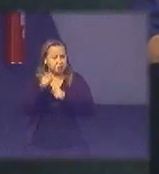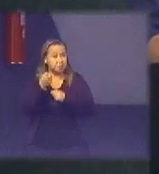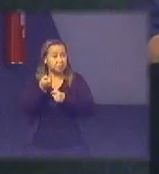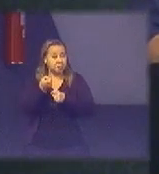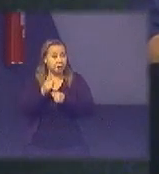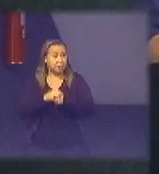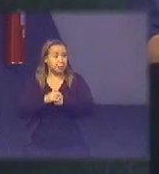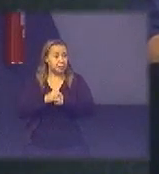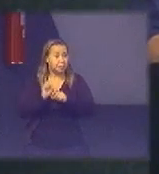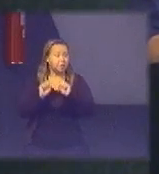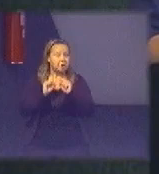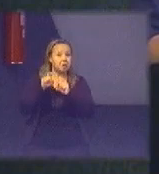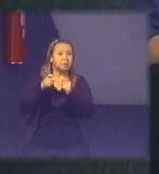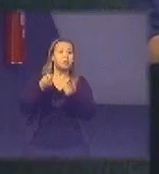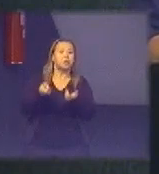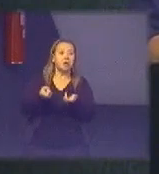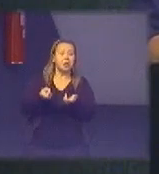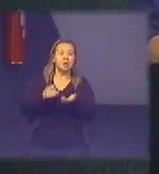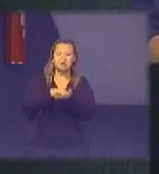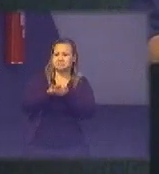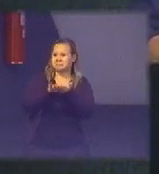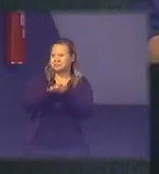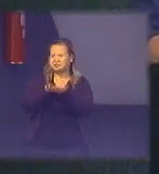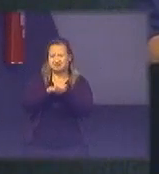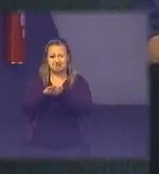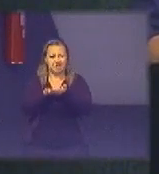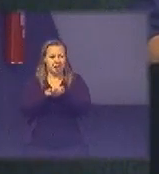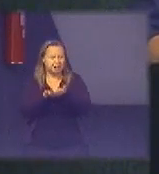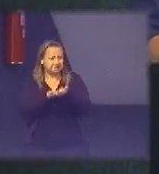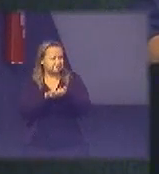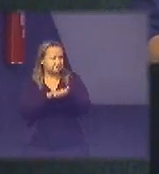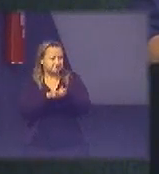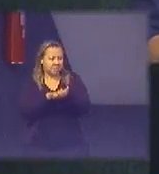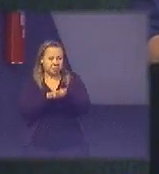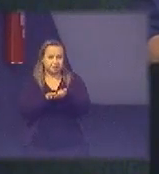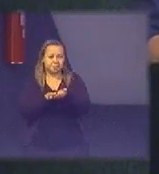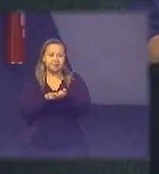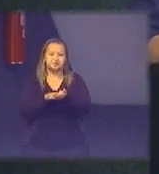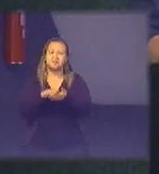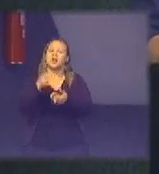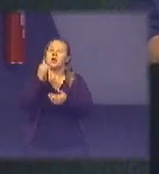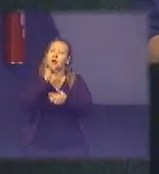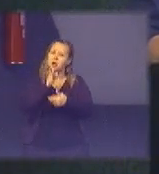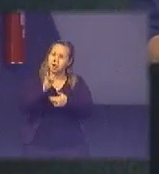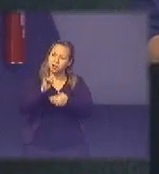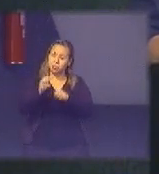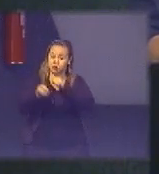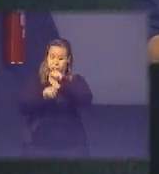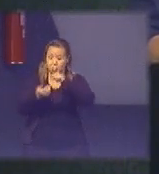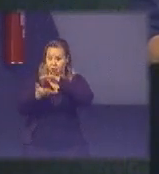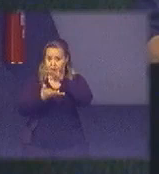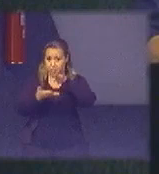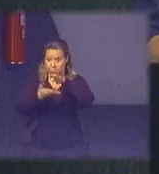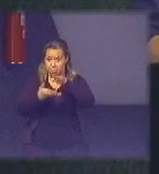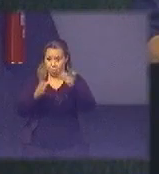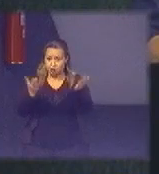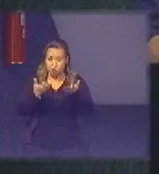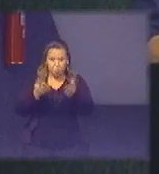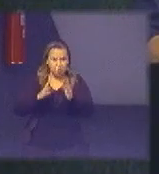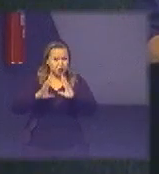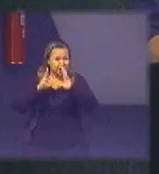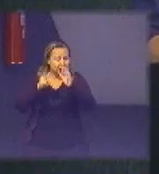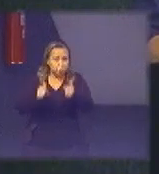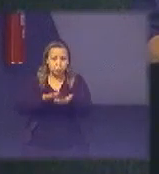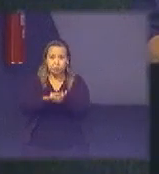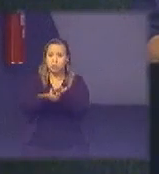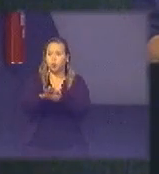sucupira ou curupira não é nada é tudo e não é nada e eu digo para vocês sustentabilidade hoje é tudo e não